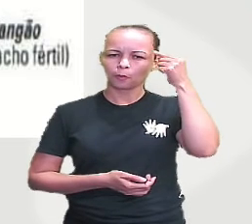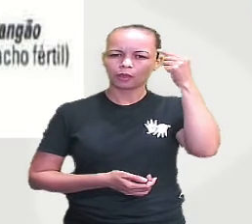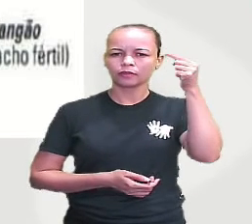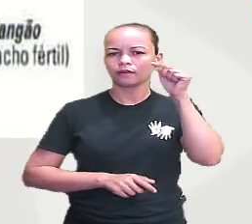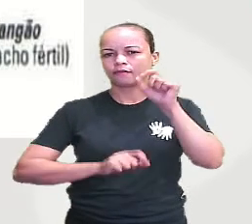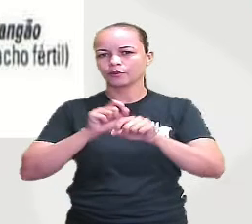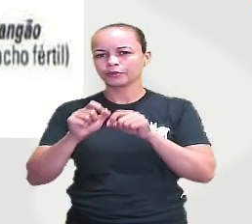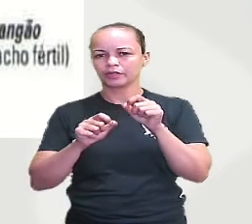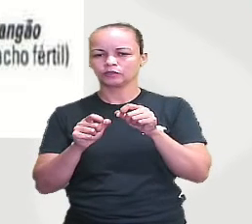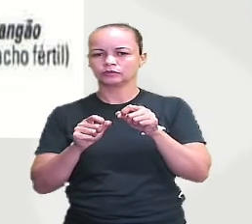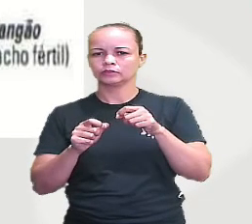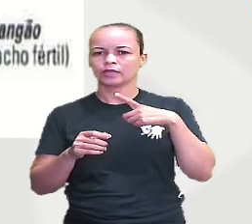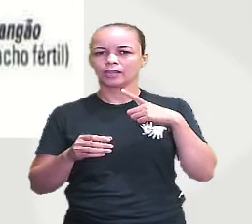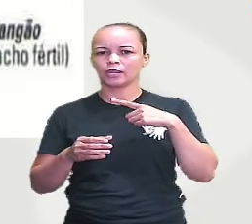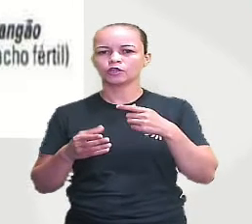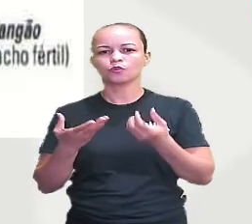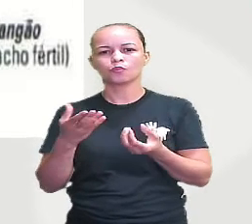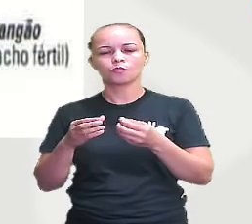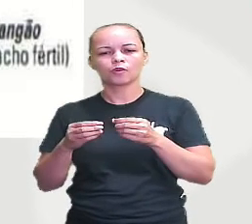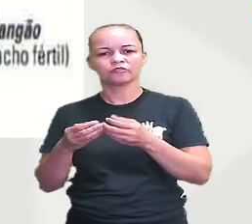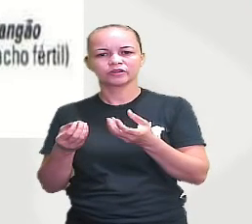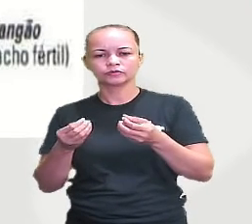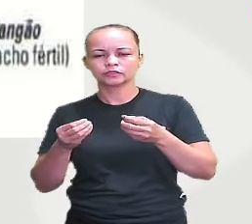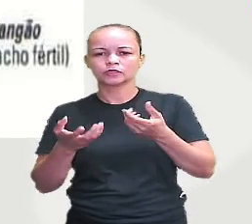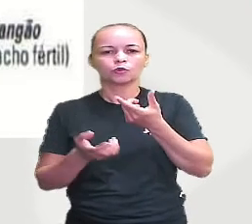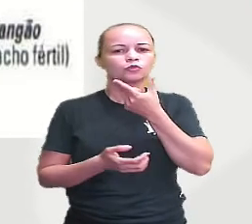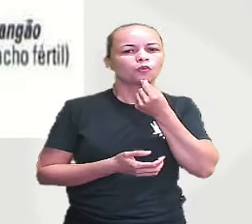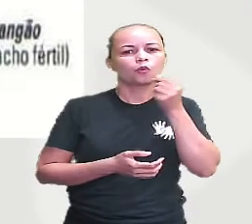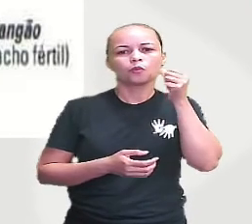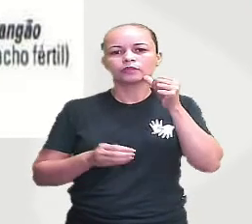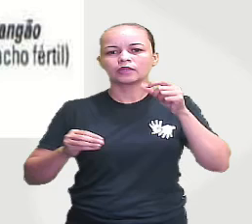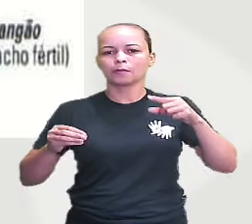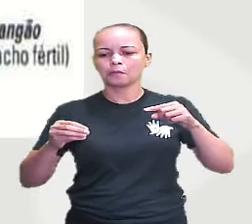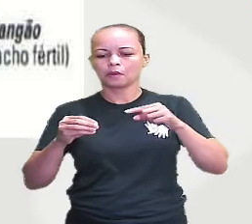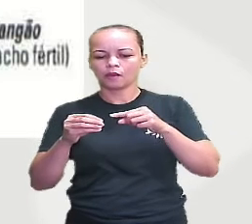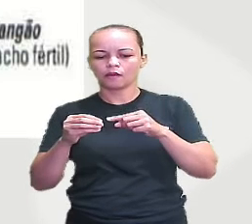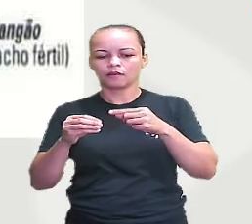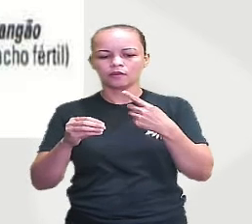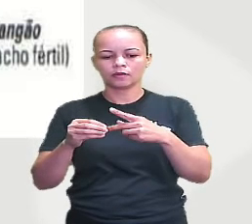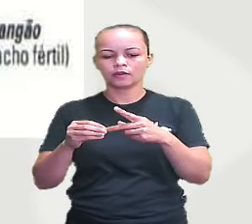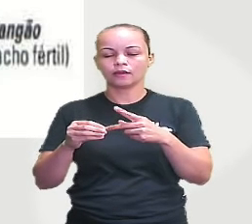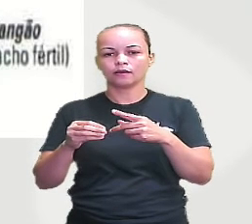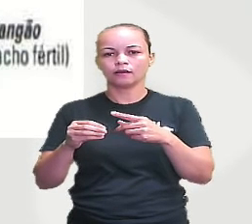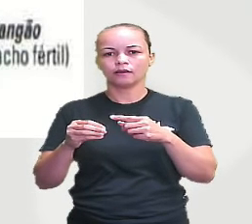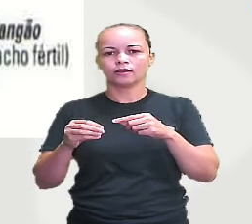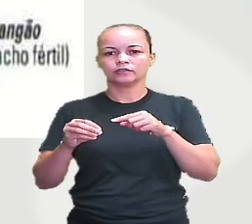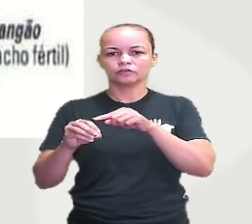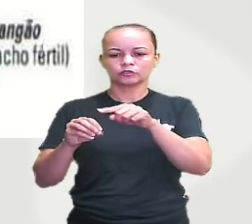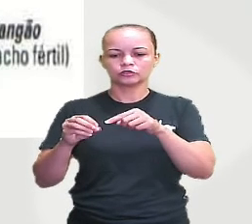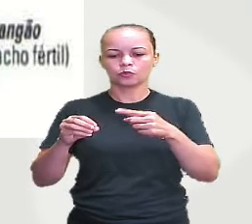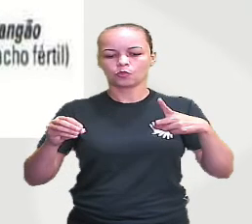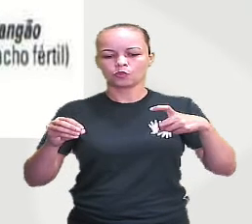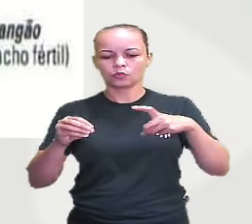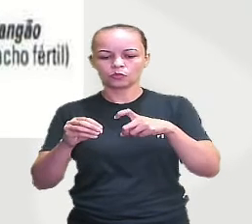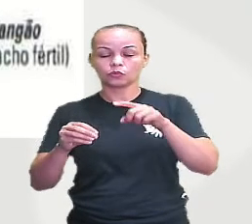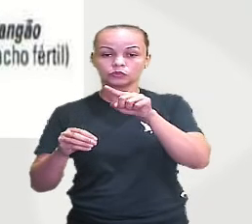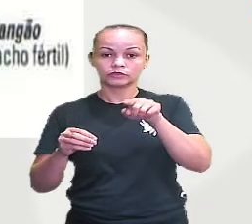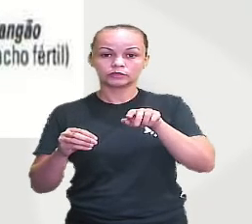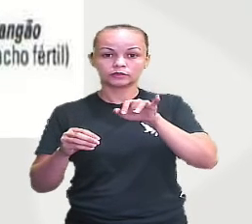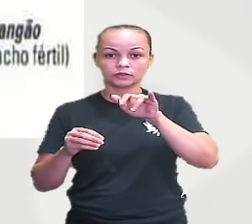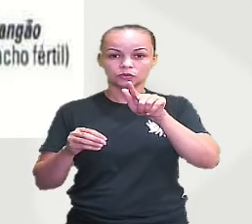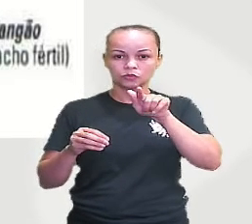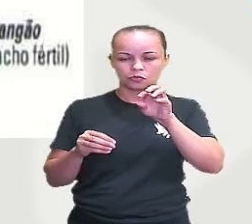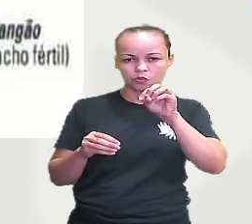quando você tem uma fecundação onde vai ter a presença tanto do gameta masculino quanto do gameta feminino, você vai ter um ser que ele é o quê? O zigoto, ele se formou a partir